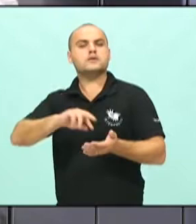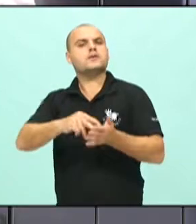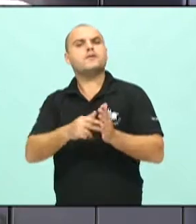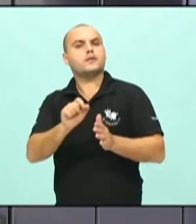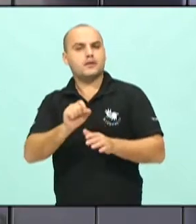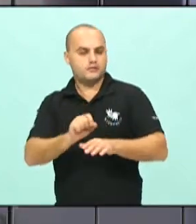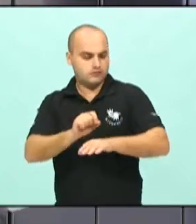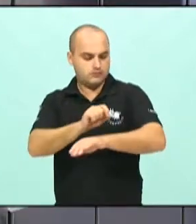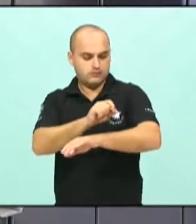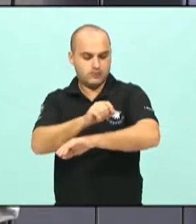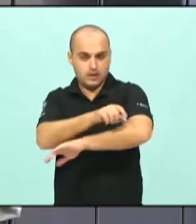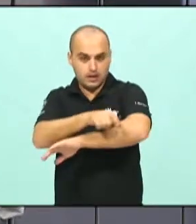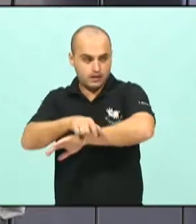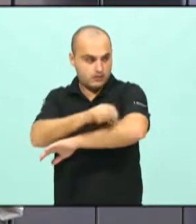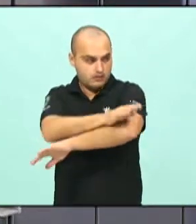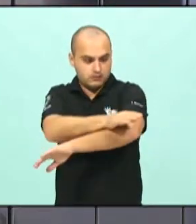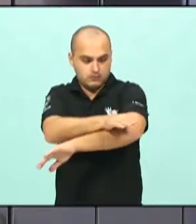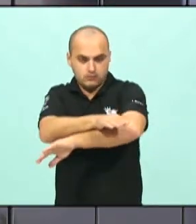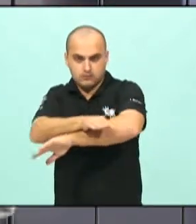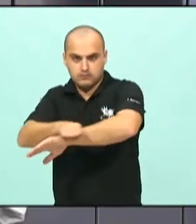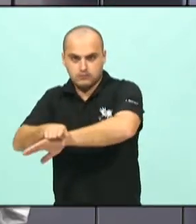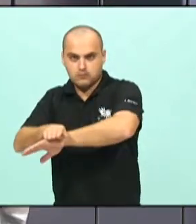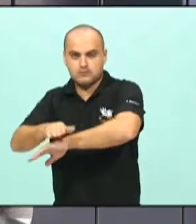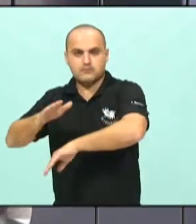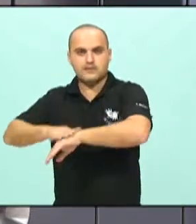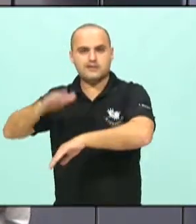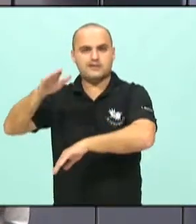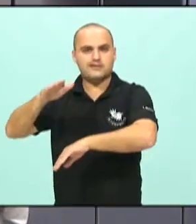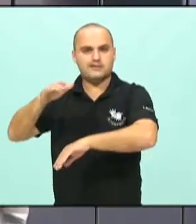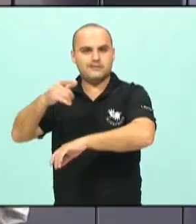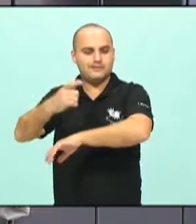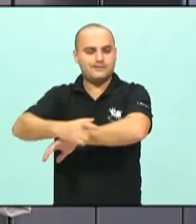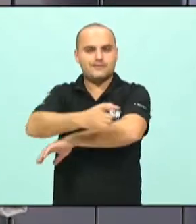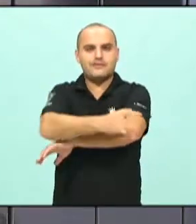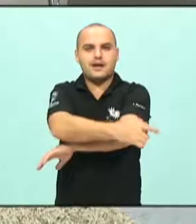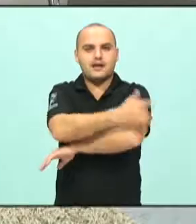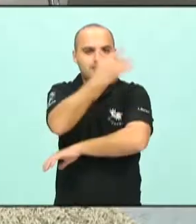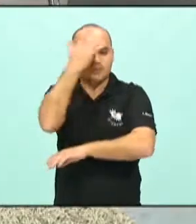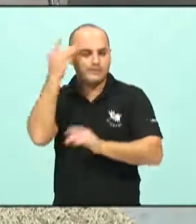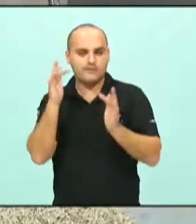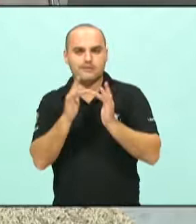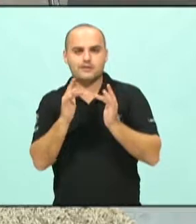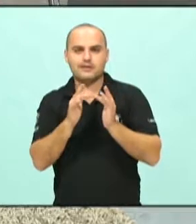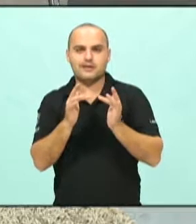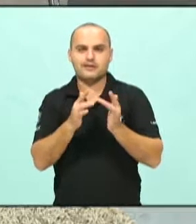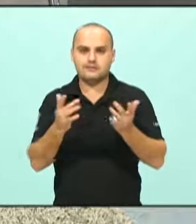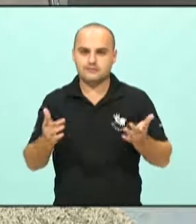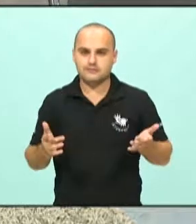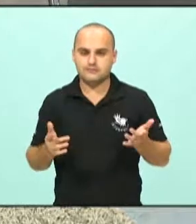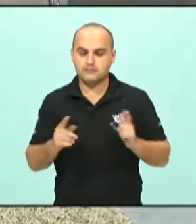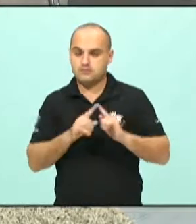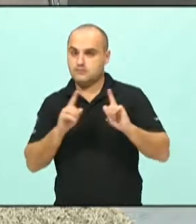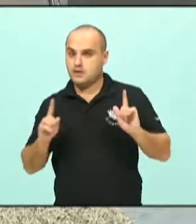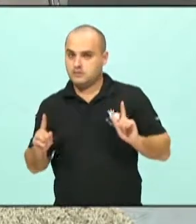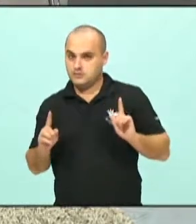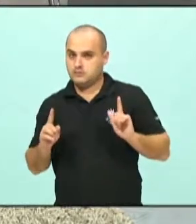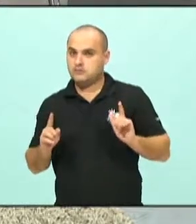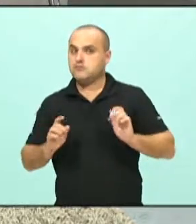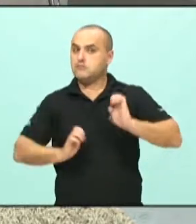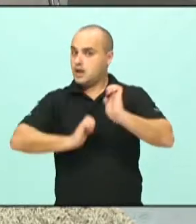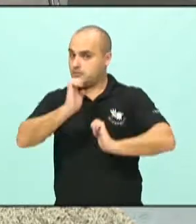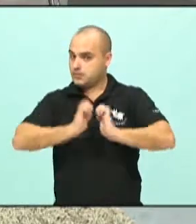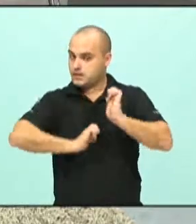criar nela uma espécie de um espaço de convivência. As custas do